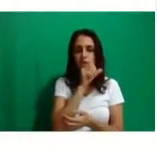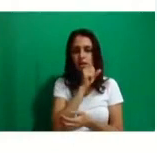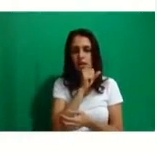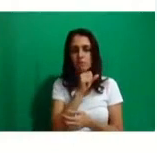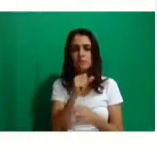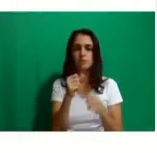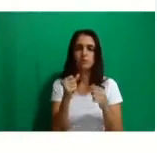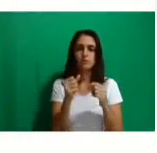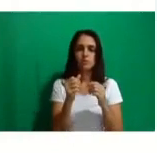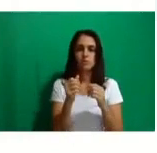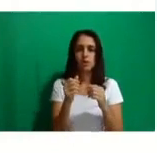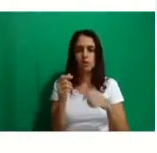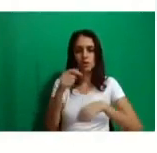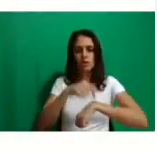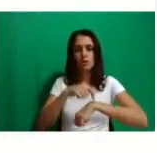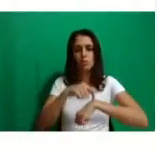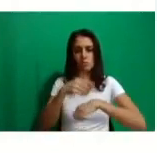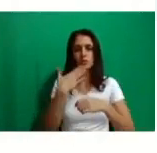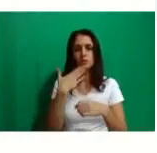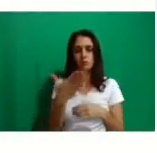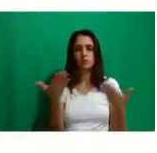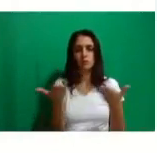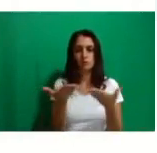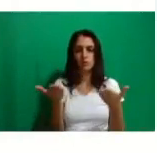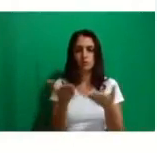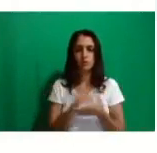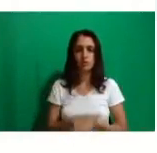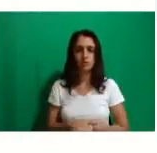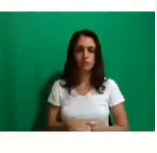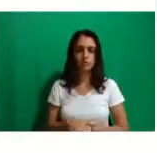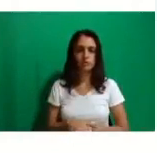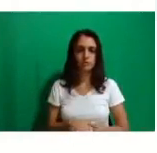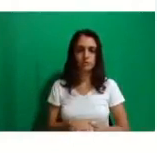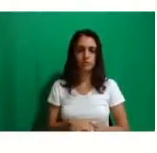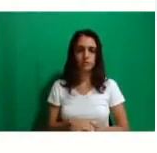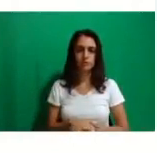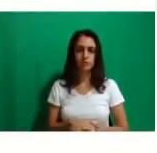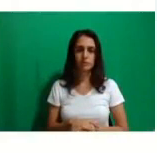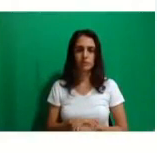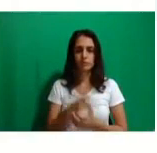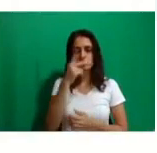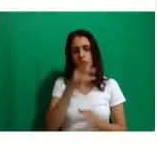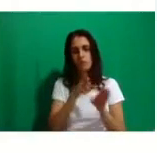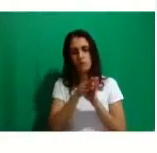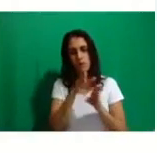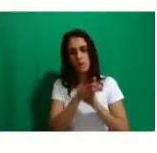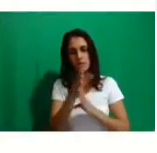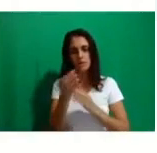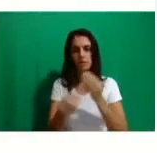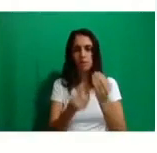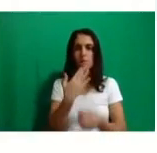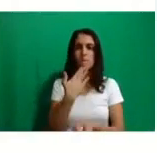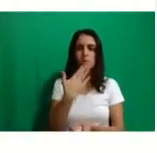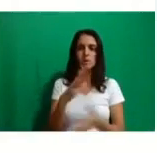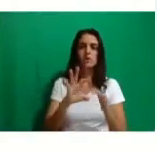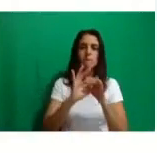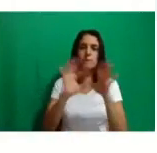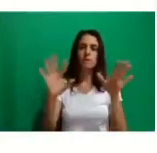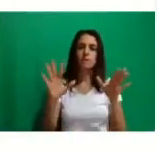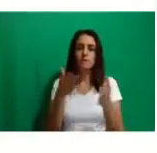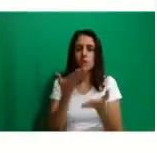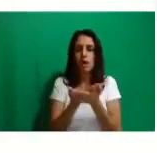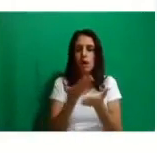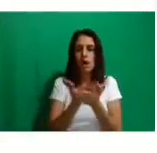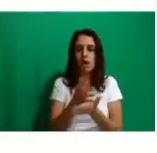esse é o período de informar. Todas as instruções sobre como faz isso estão lá disponíveis no manual do aluno